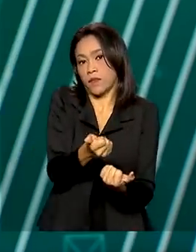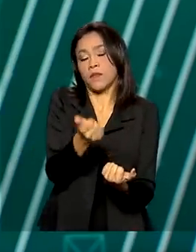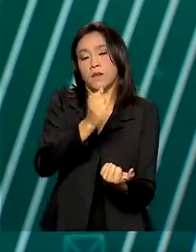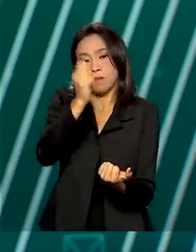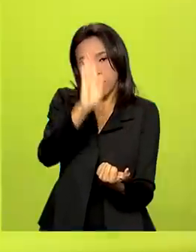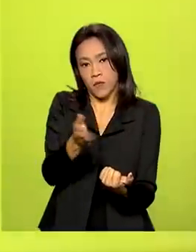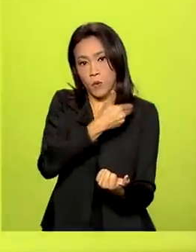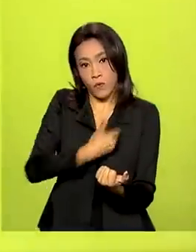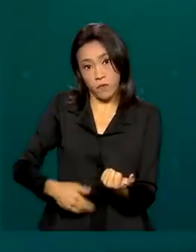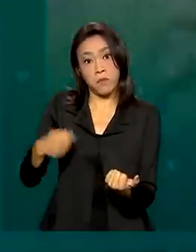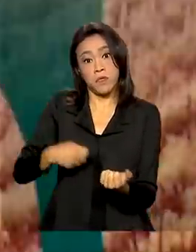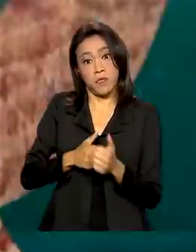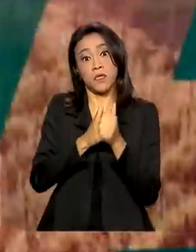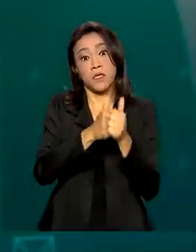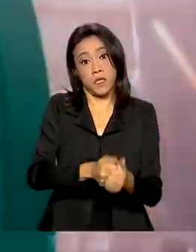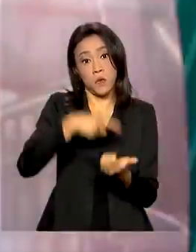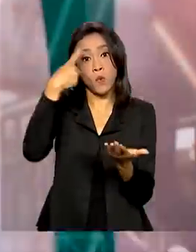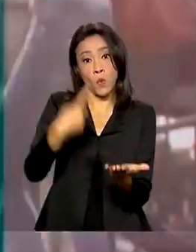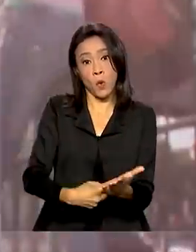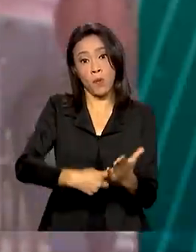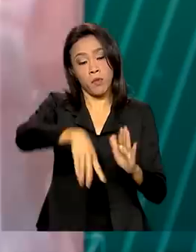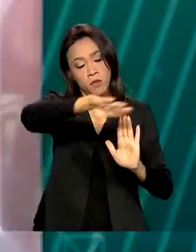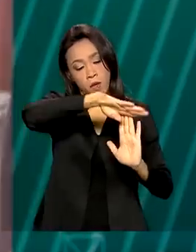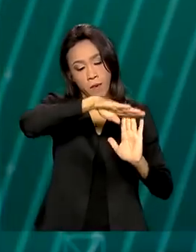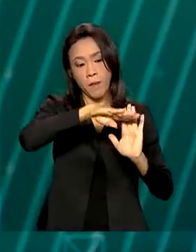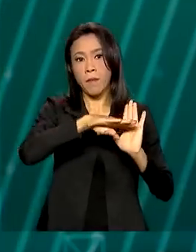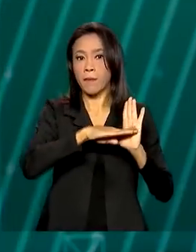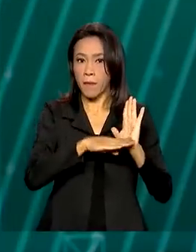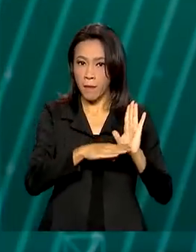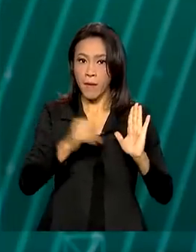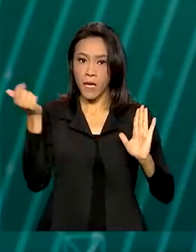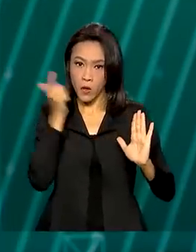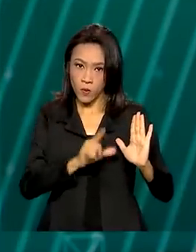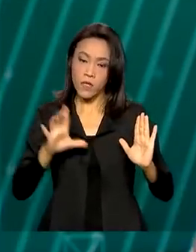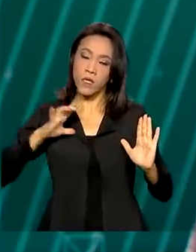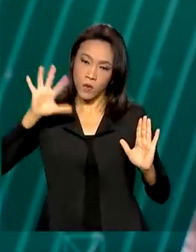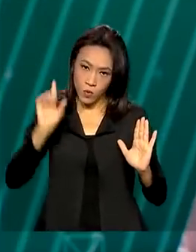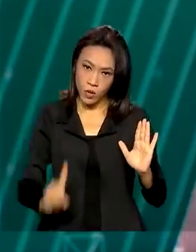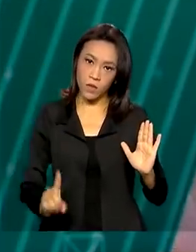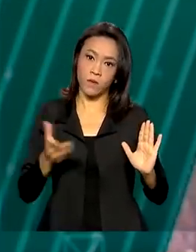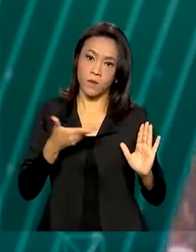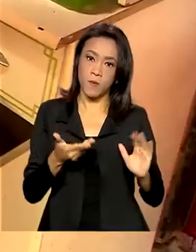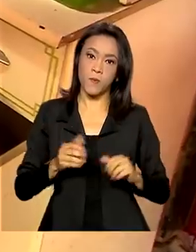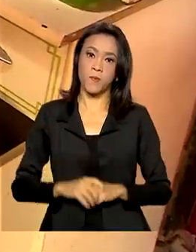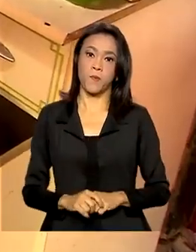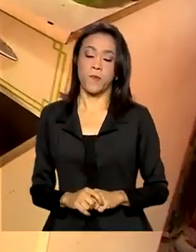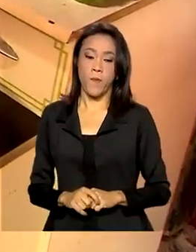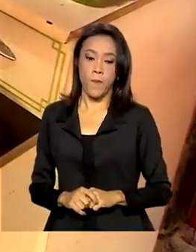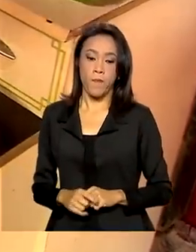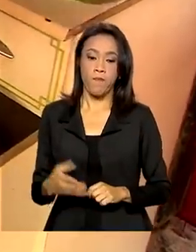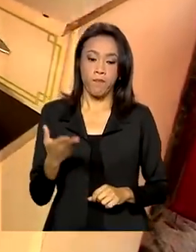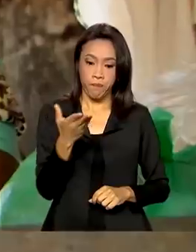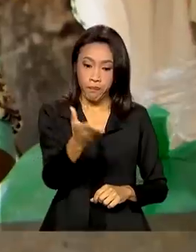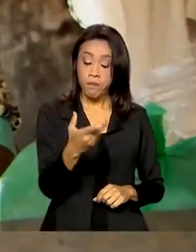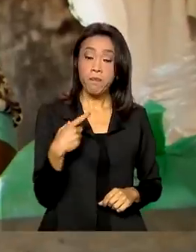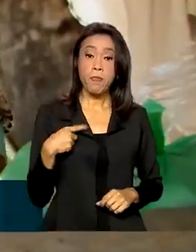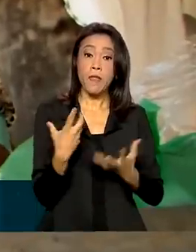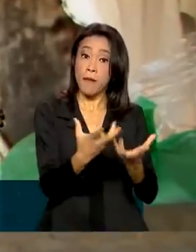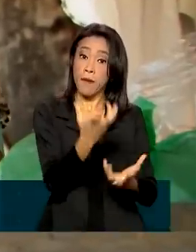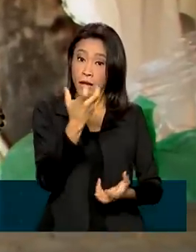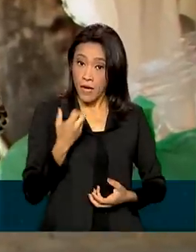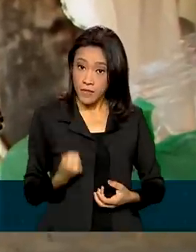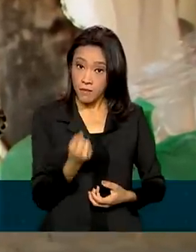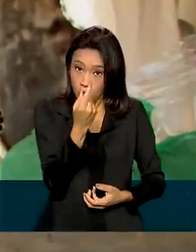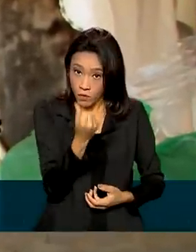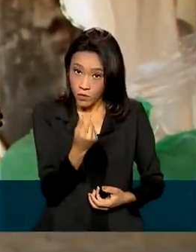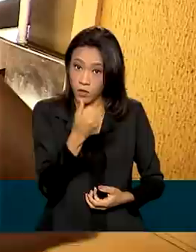cumprir os compromissos assumidos como contrapartida para ter direito ao benefício. Para receber o Auxílio